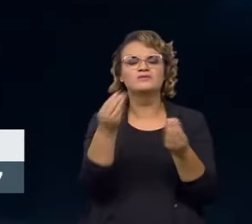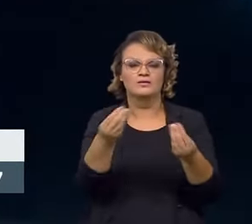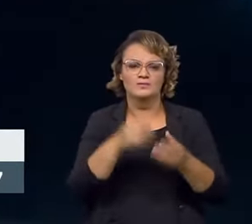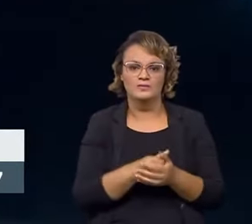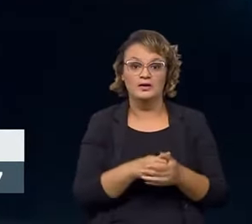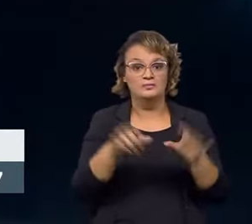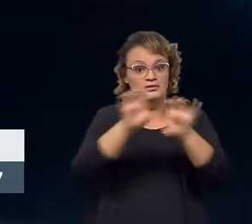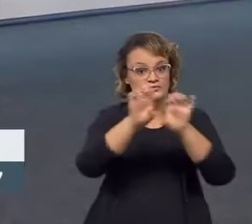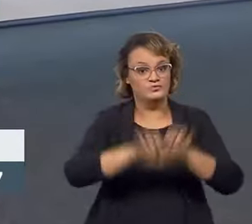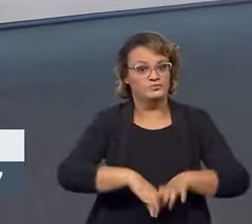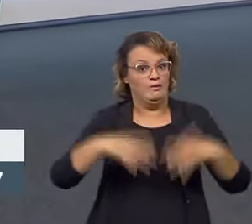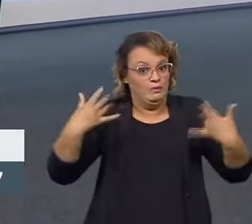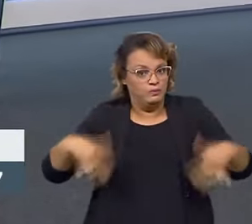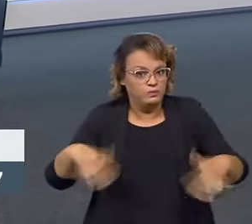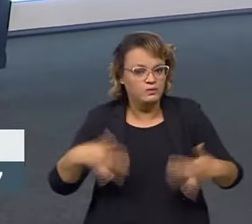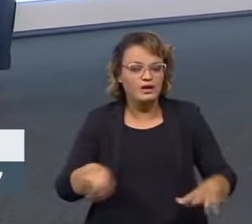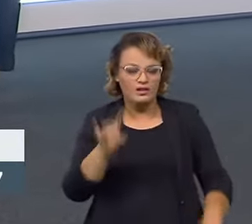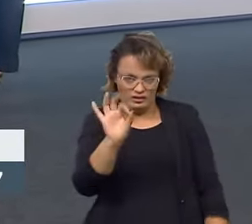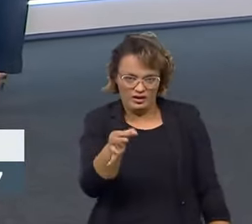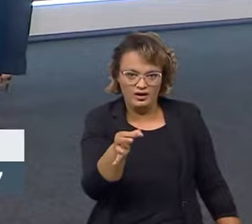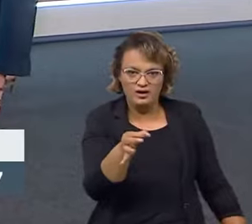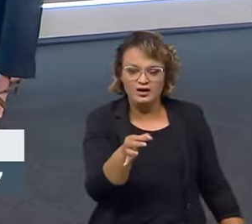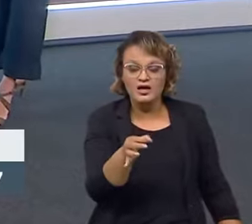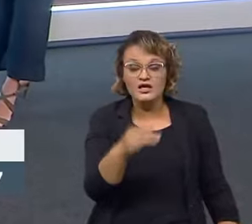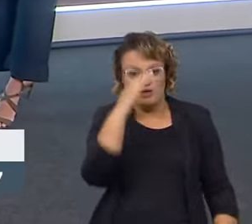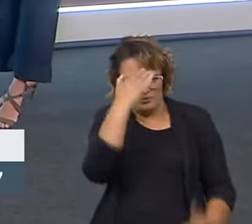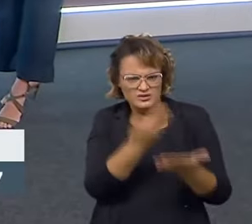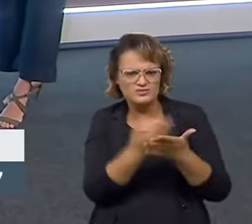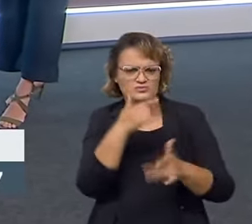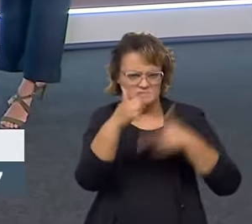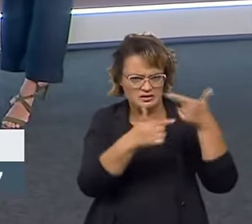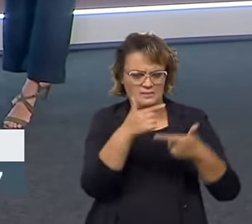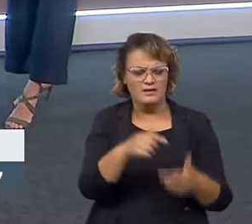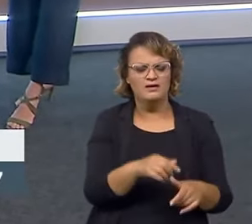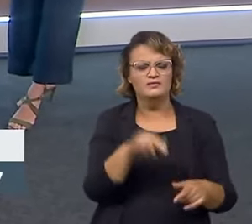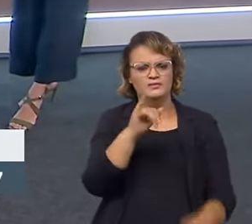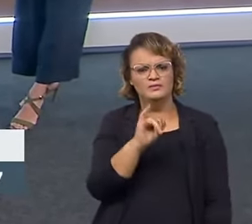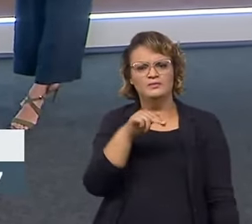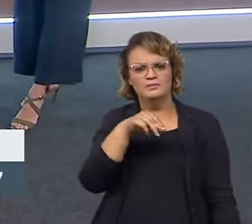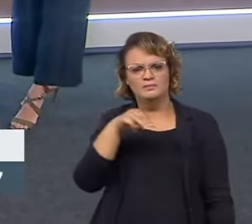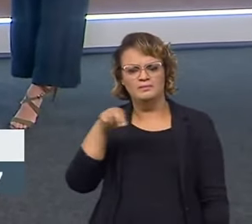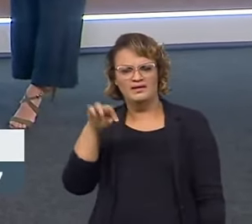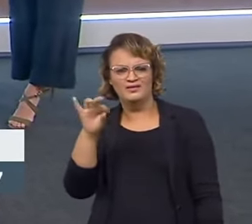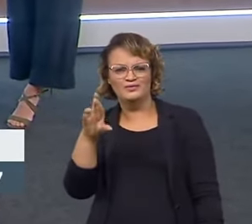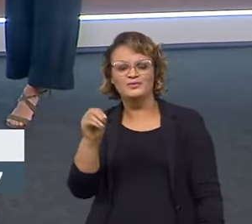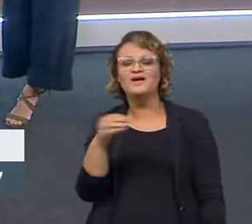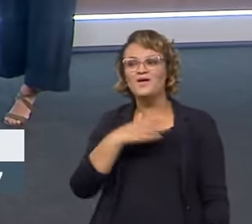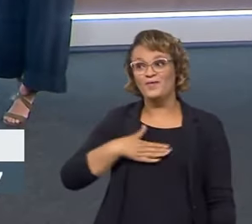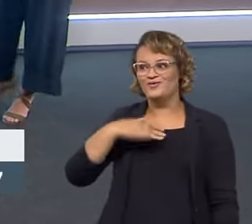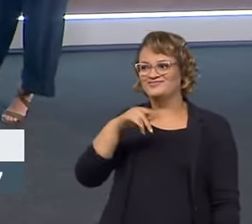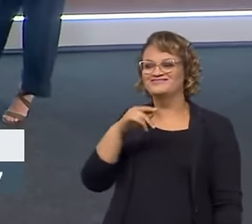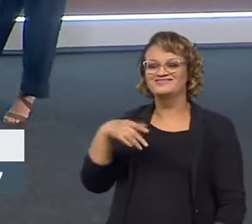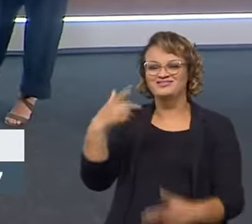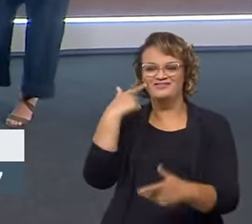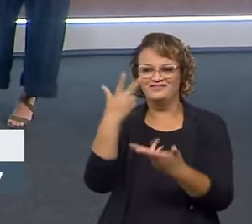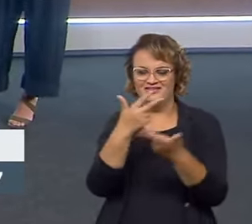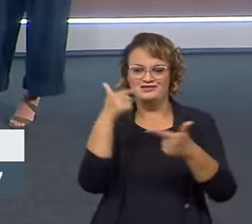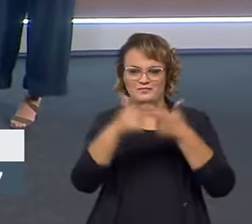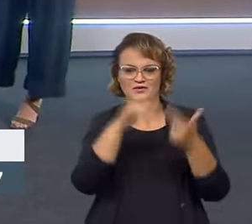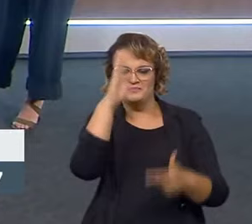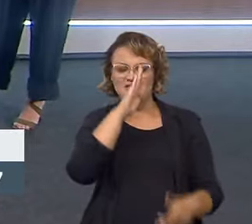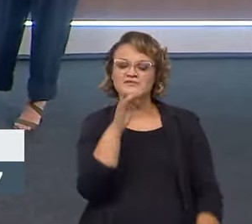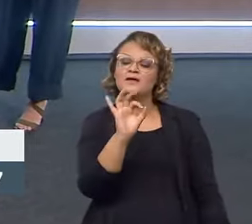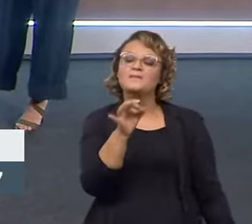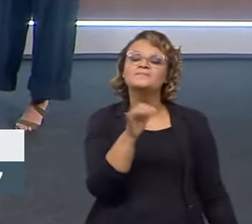estrutura muito grande, e eu acredito tanto no trabalho do que o Inmetro faz, que eu gosto de me orgulhar das coisas brasileiras. Fico pensando, estamos